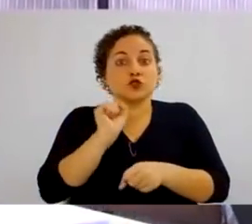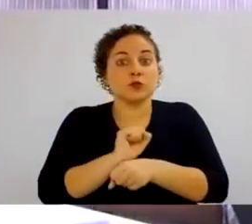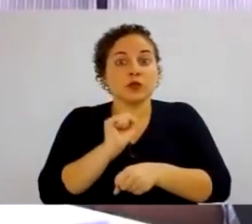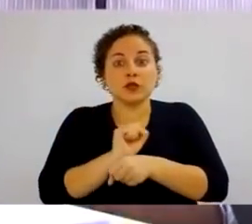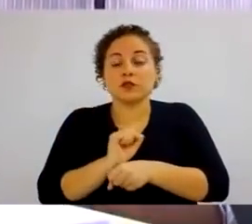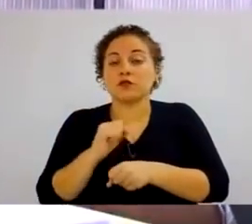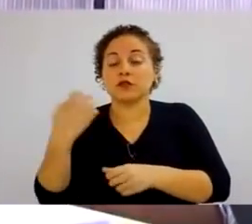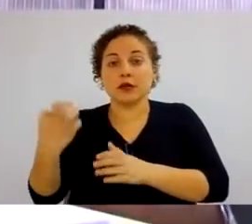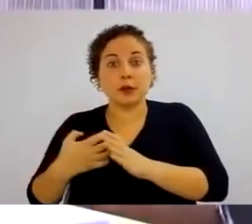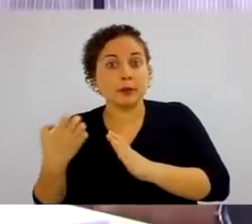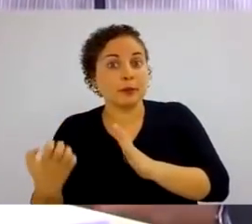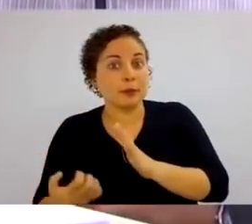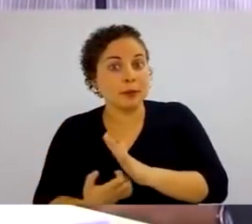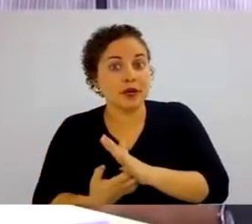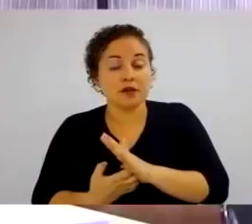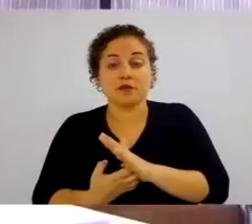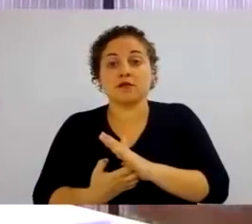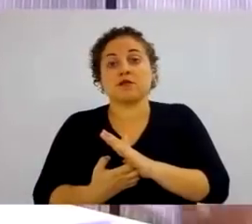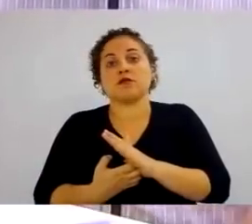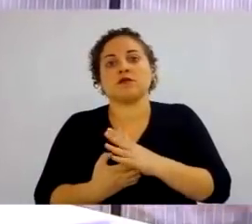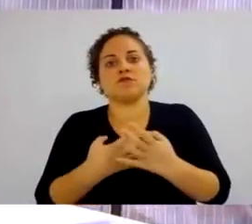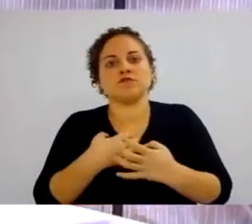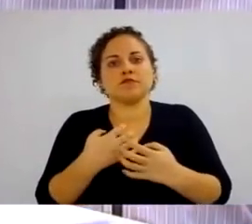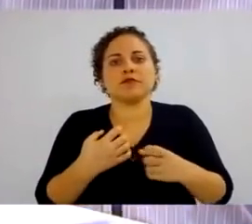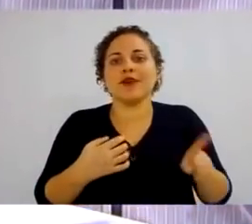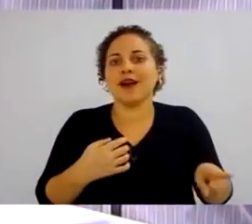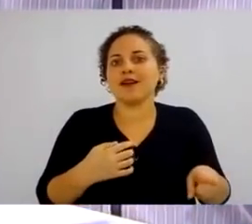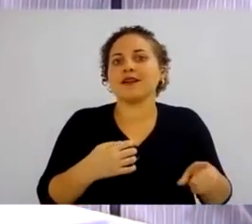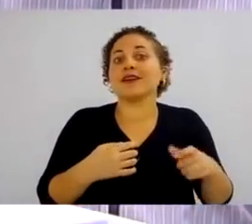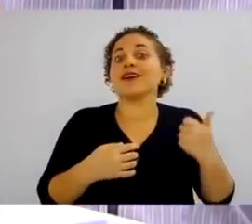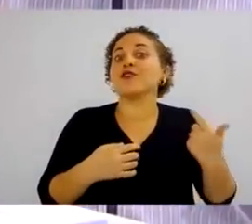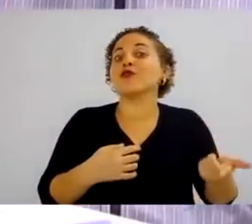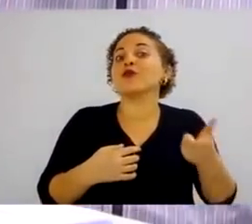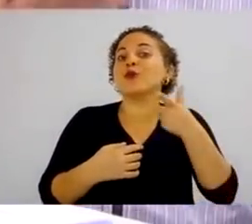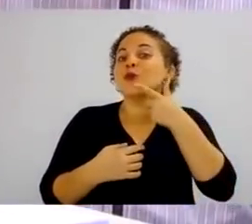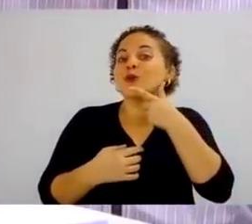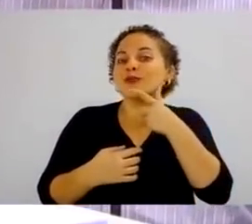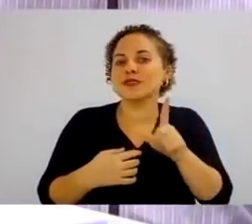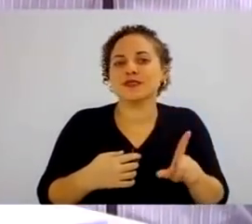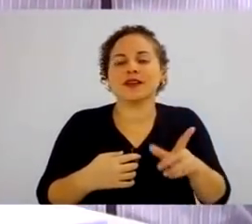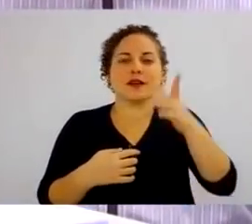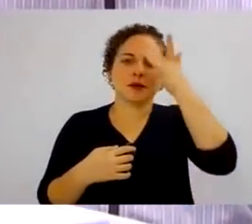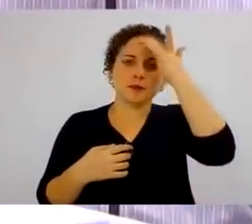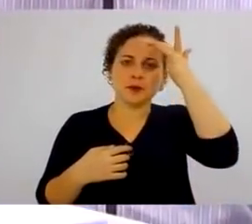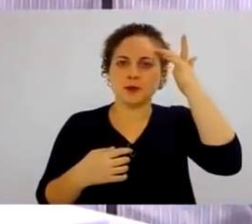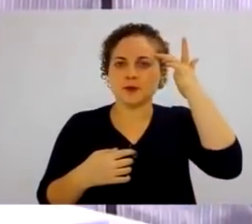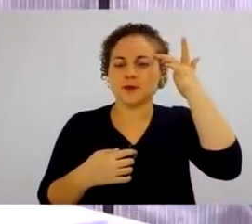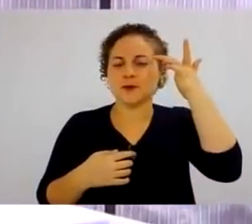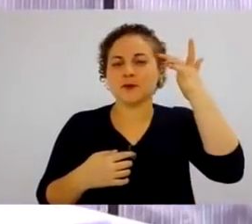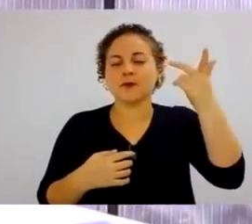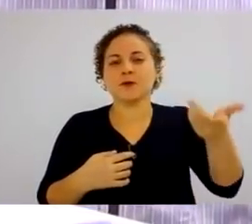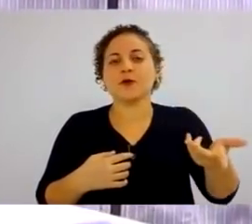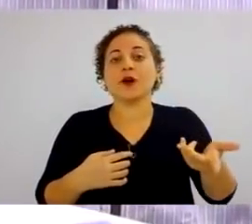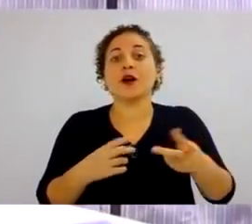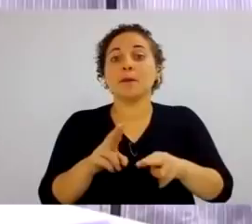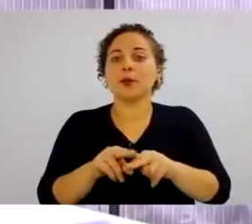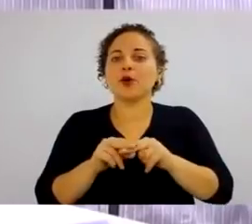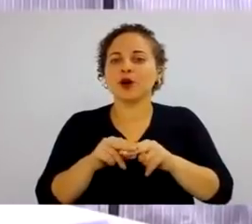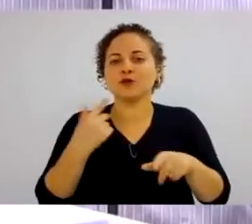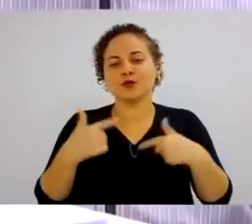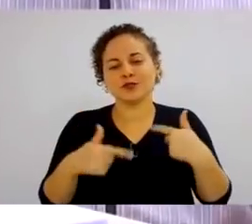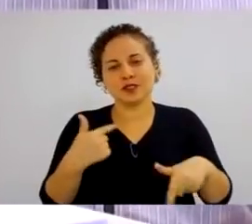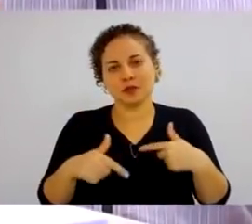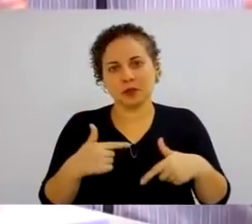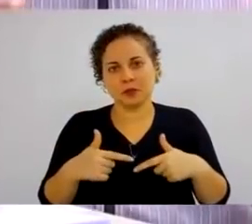por parte da organização. E de outro, a recompensa que uma pessoa pode receber pelo seu